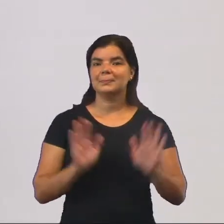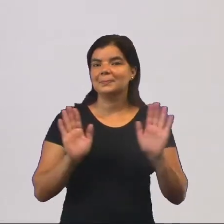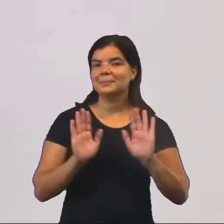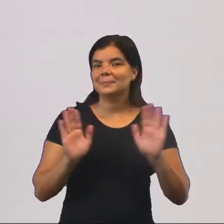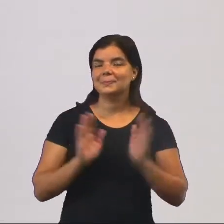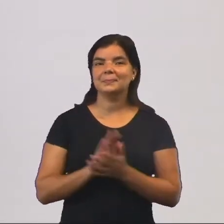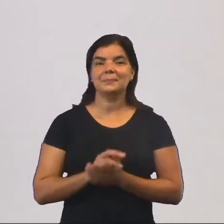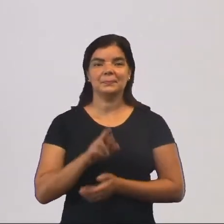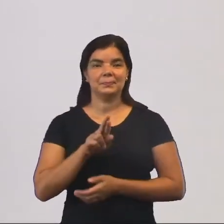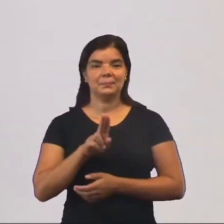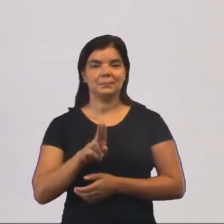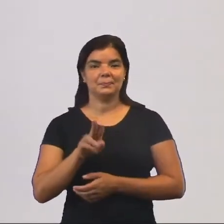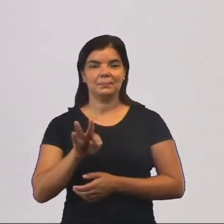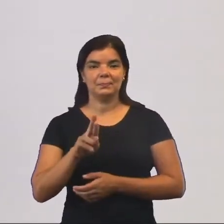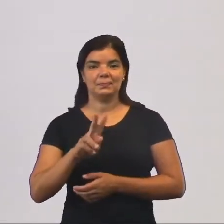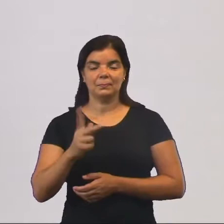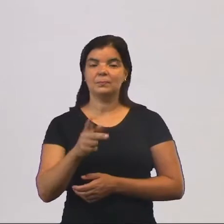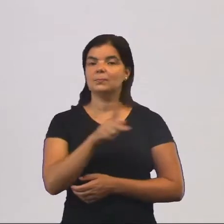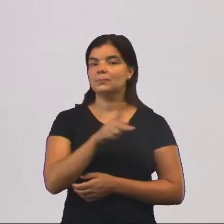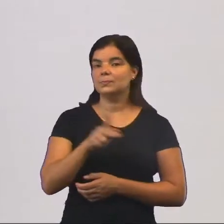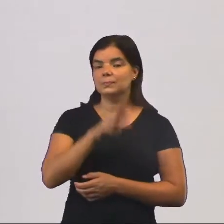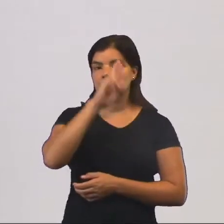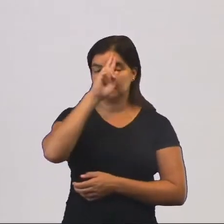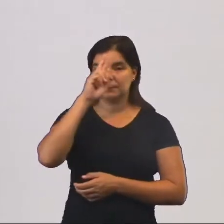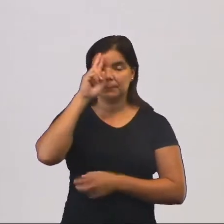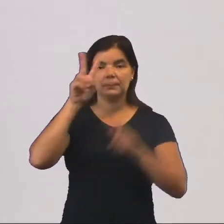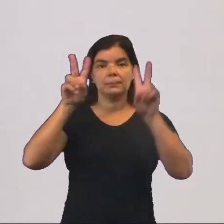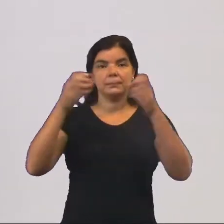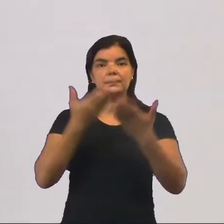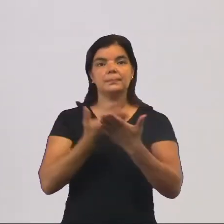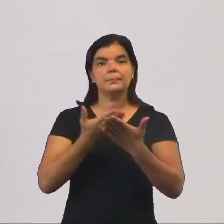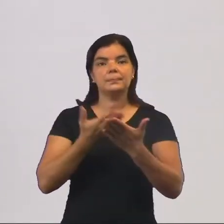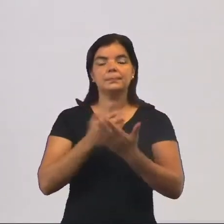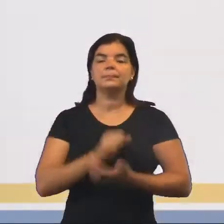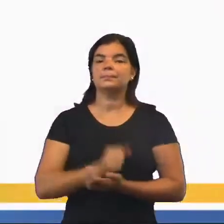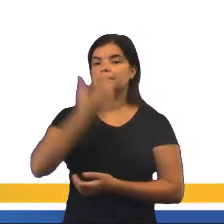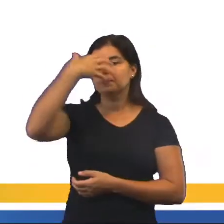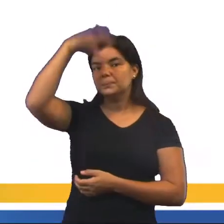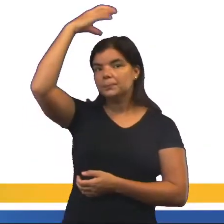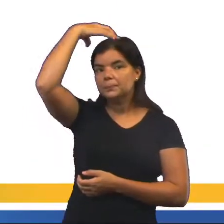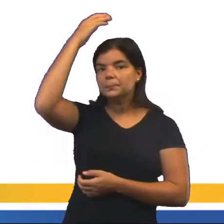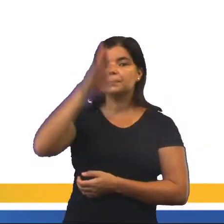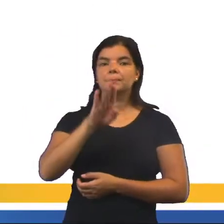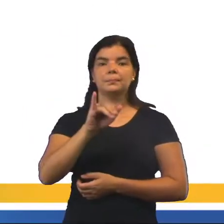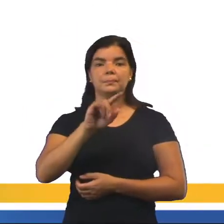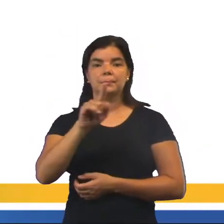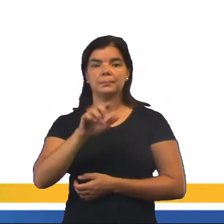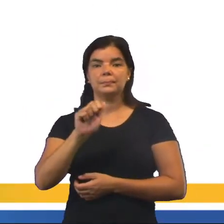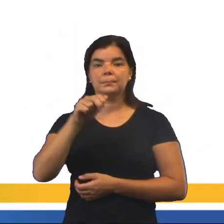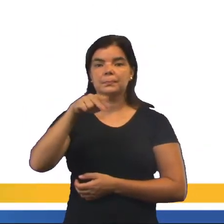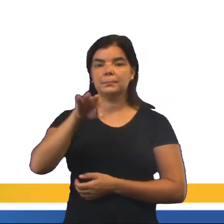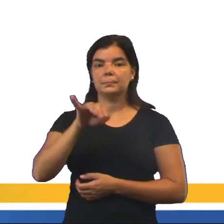Oi gente, meu nome é Ruth, sou professora de História e o tema da nossa aula de hoje é Império Bizantino.